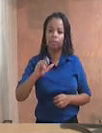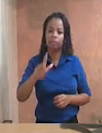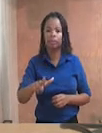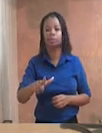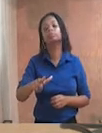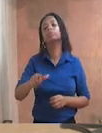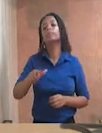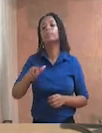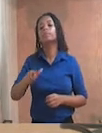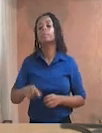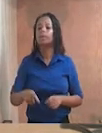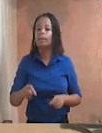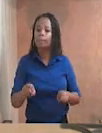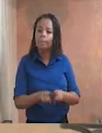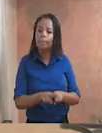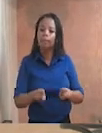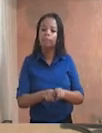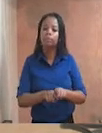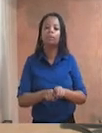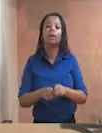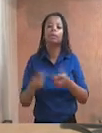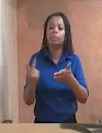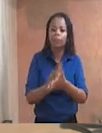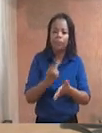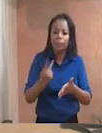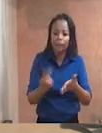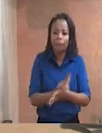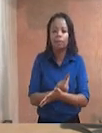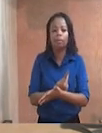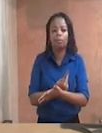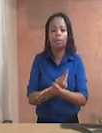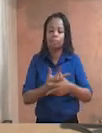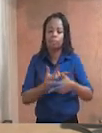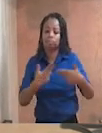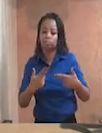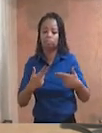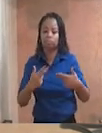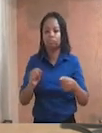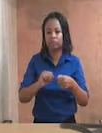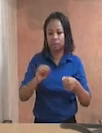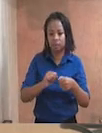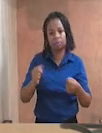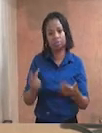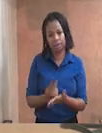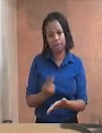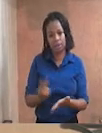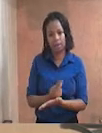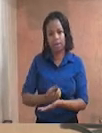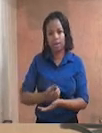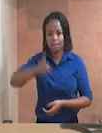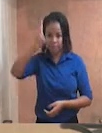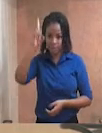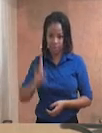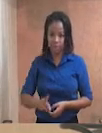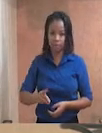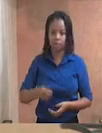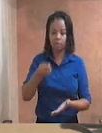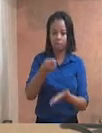descumprimento injustificado dos deveres e obrigações a que